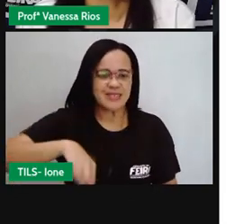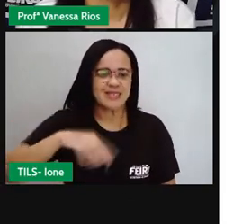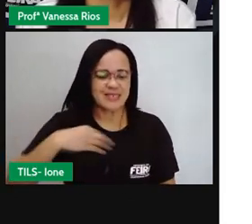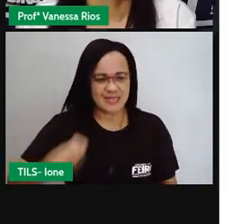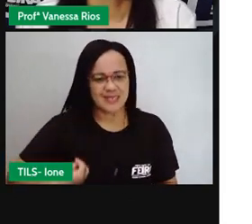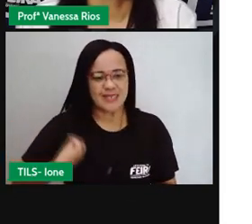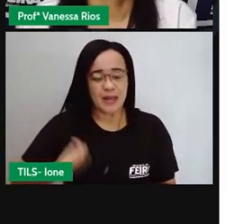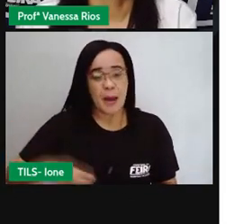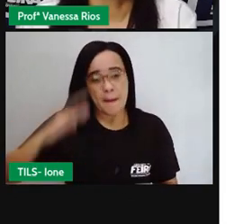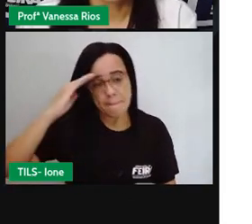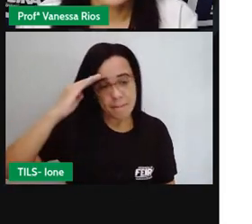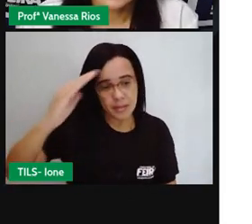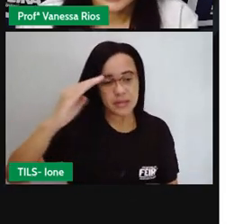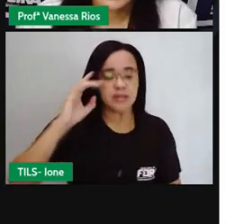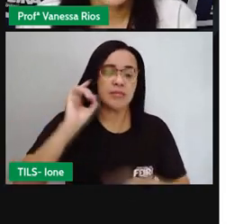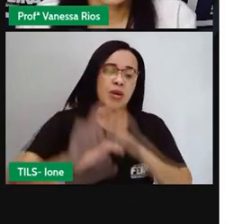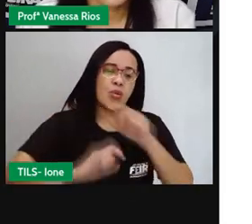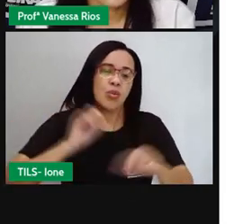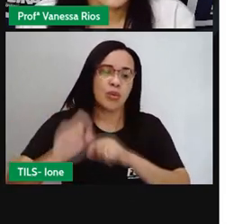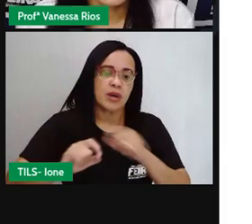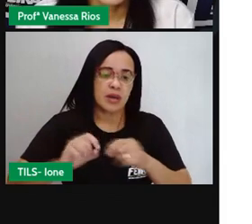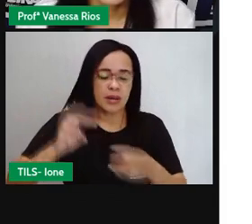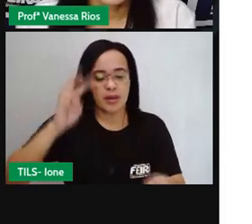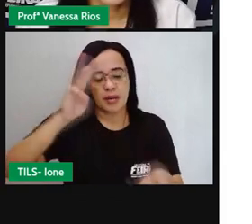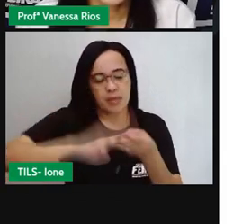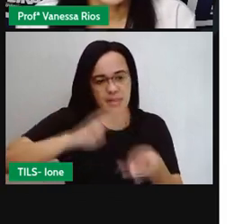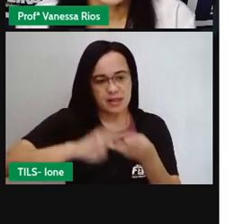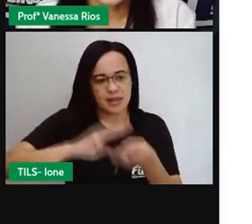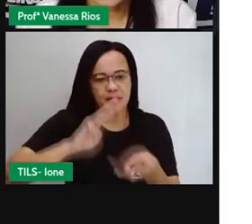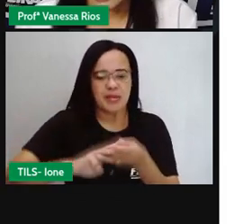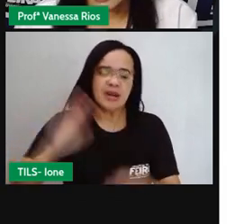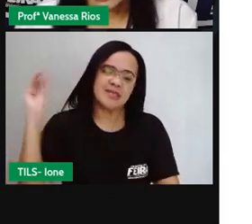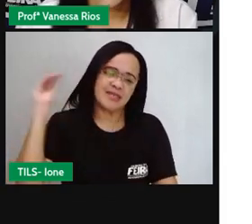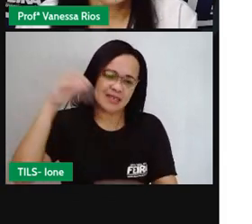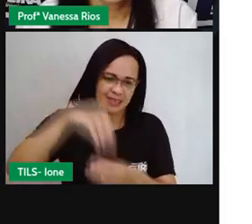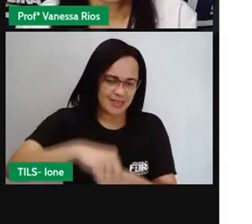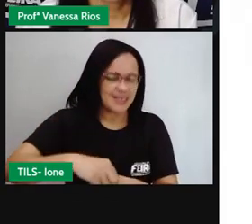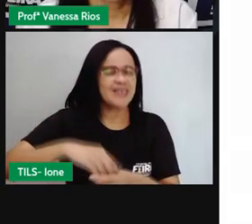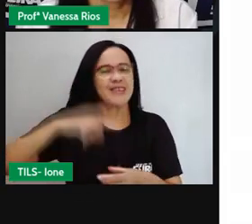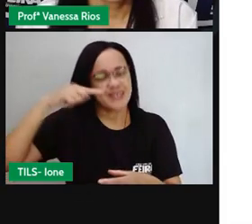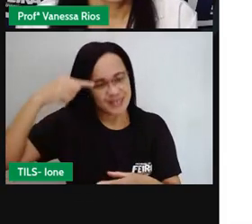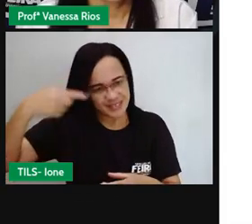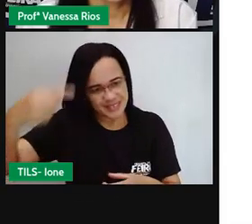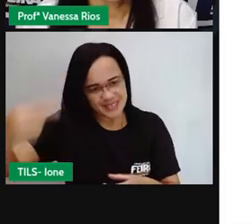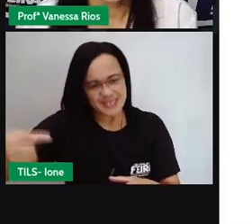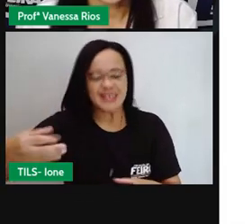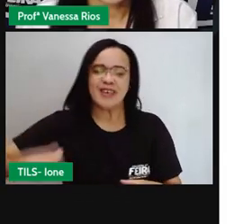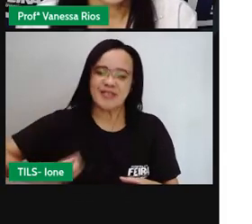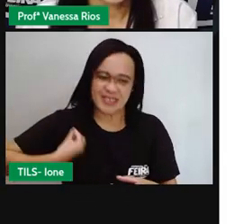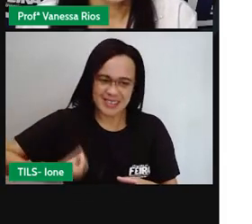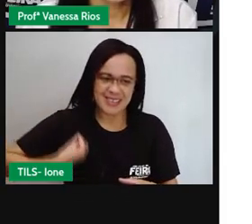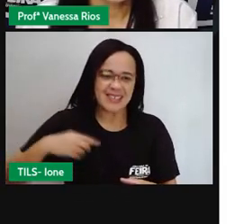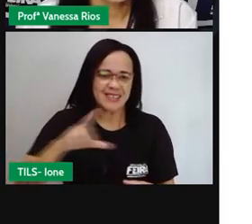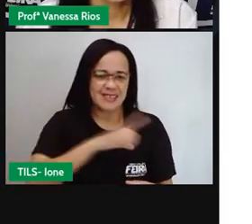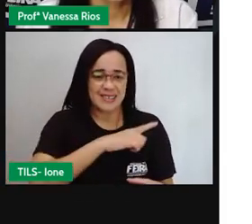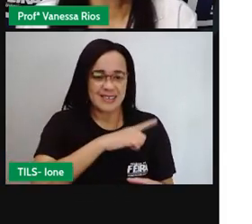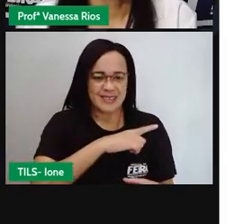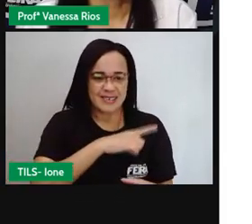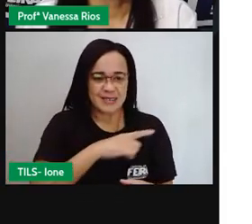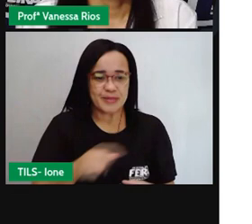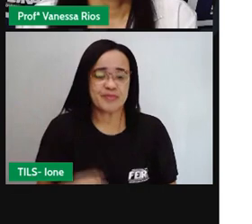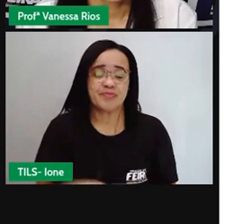matemática é algo que está incluído, né? no nosso cotidiano. A próxima despede aqui